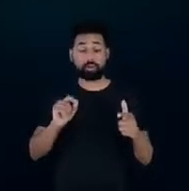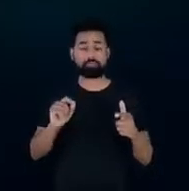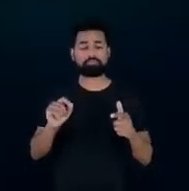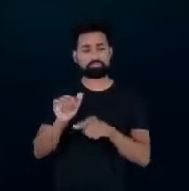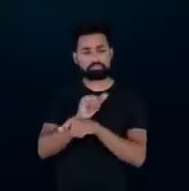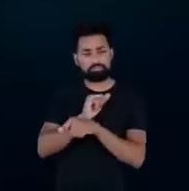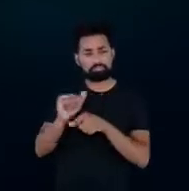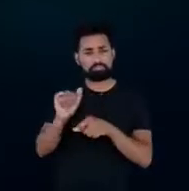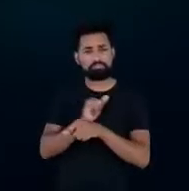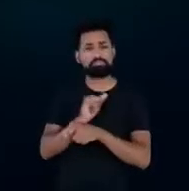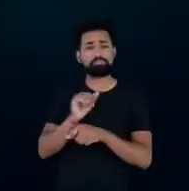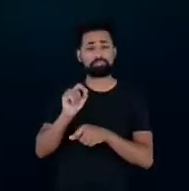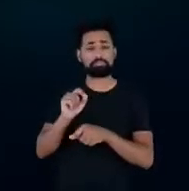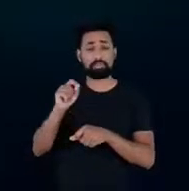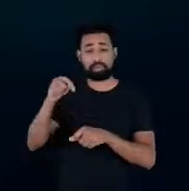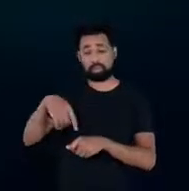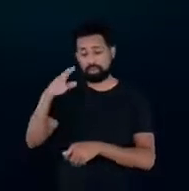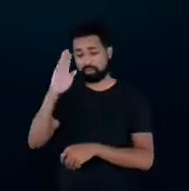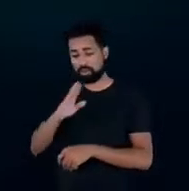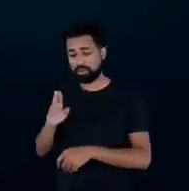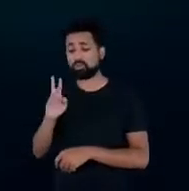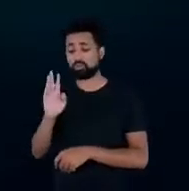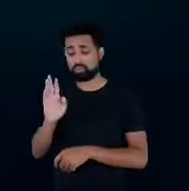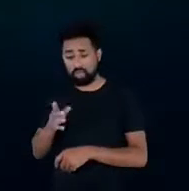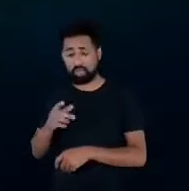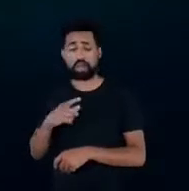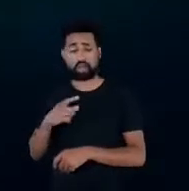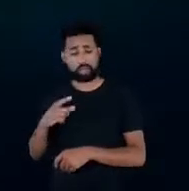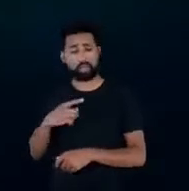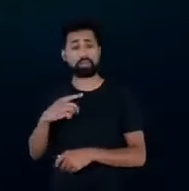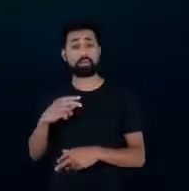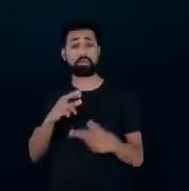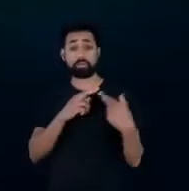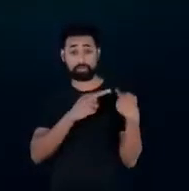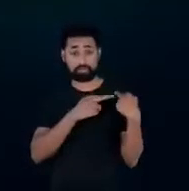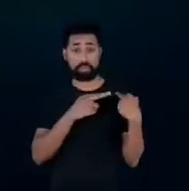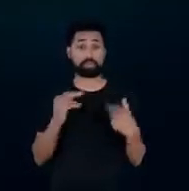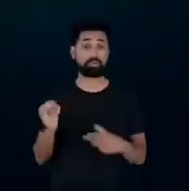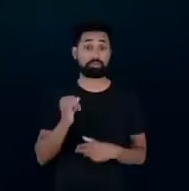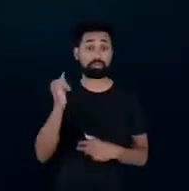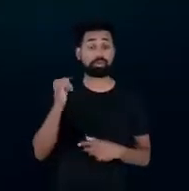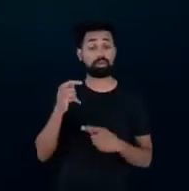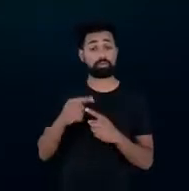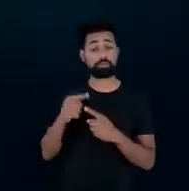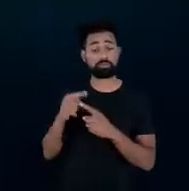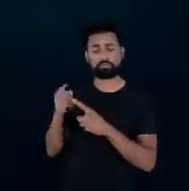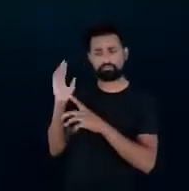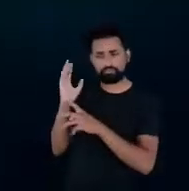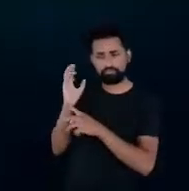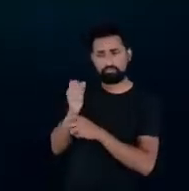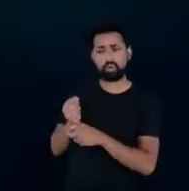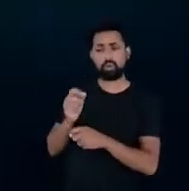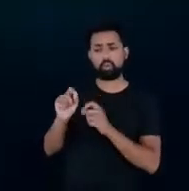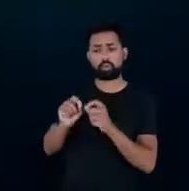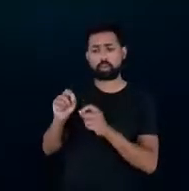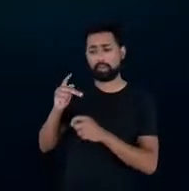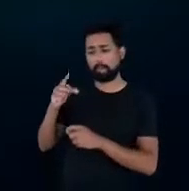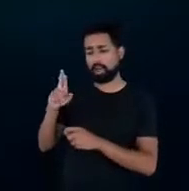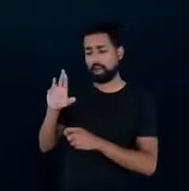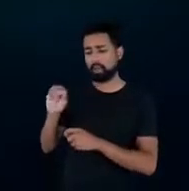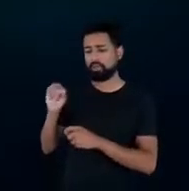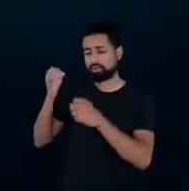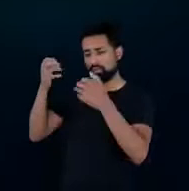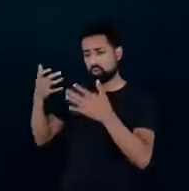Brasil eles já desempenham um papel muito relevante o histórico que o Paulo trouxe do PEL o histórico